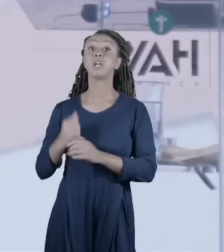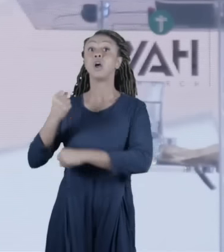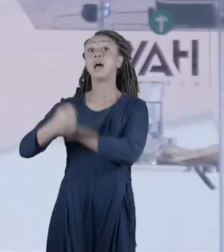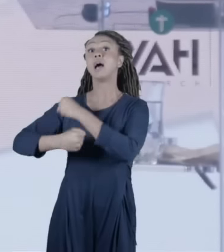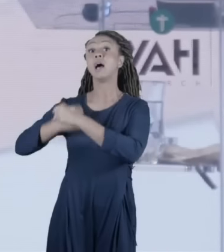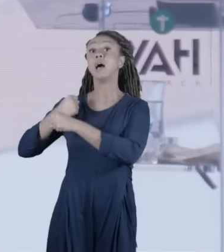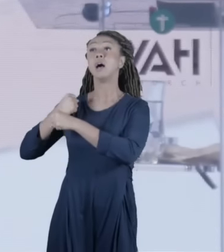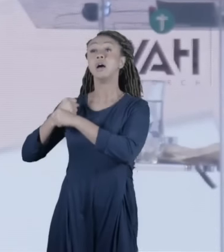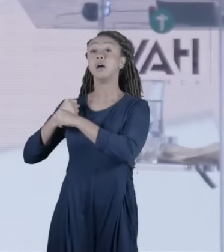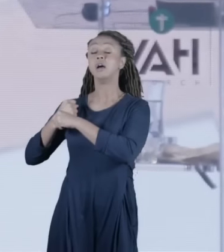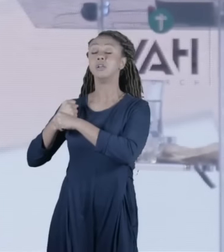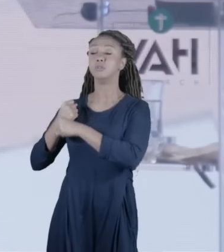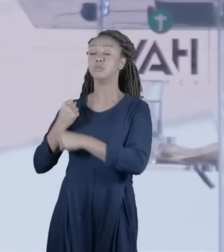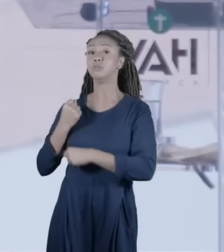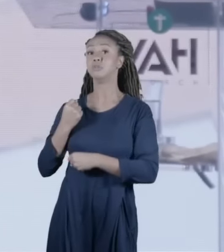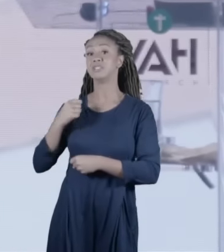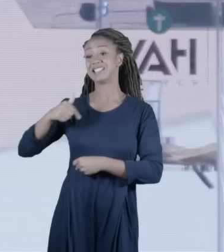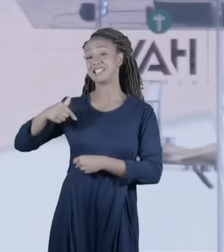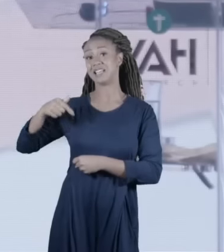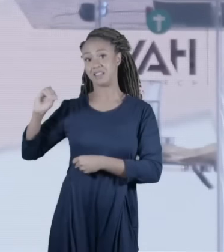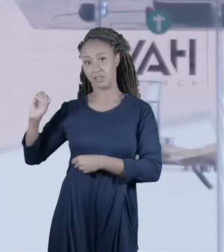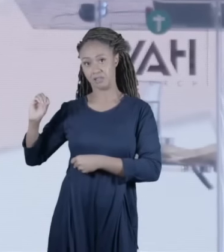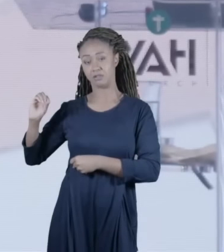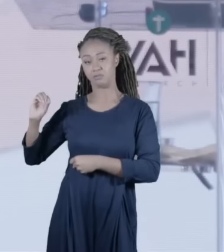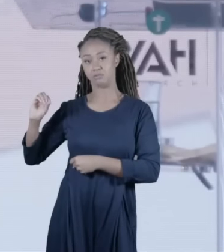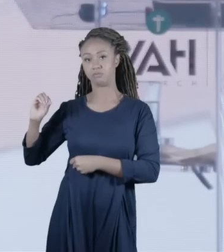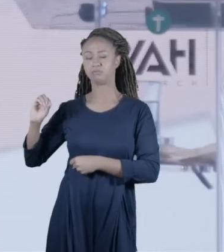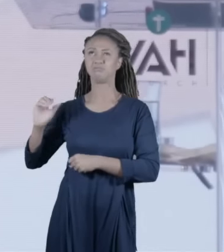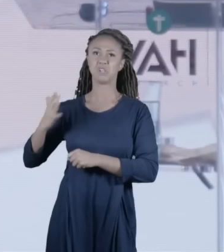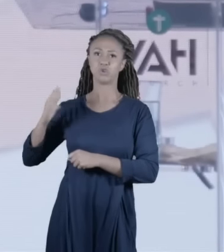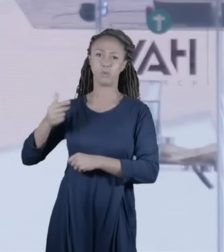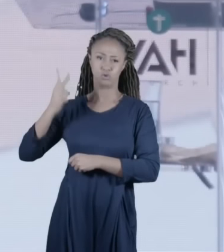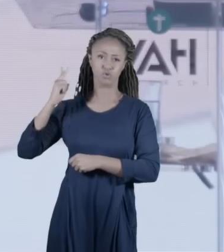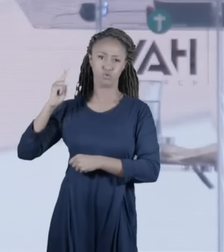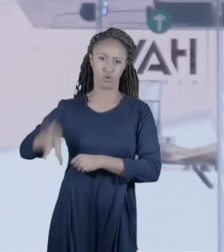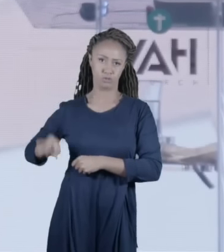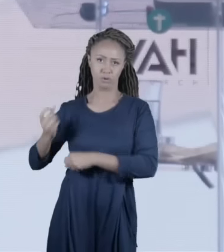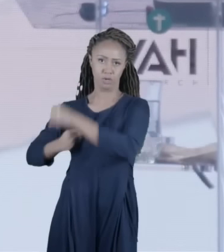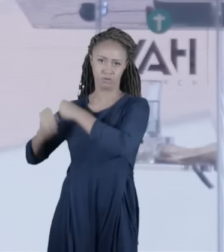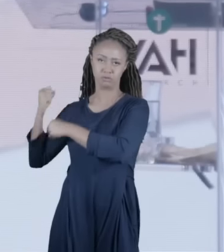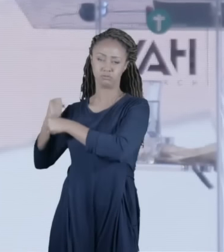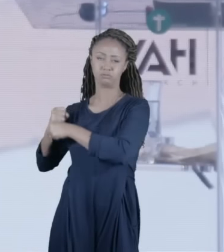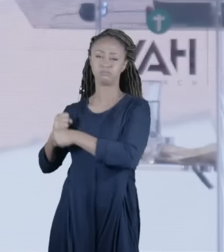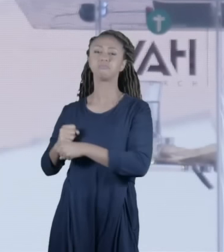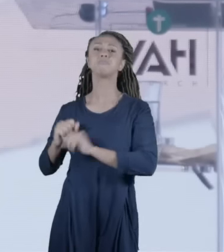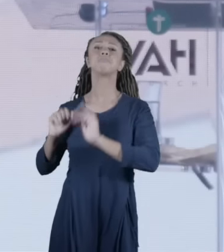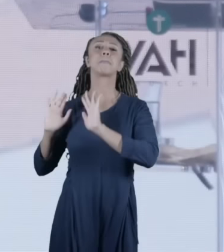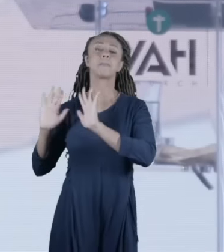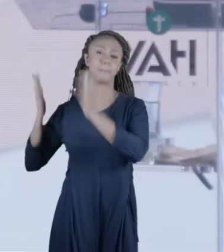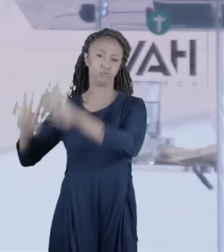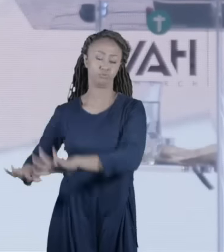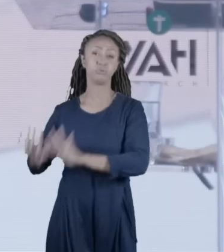70 depois de Cristo, há quase dois mil anos atrás. Como essa cerimônia é feita hoje em dia?